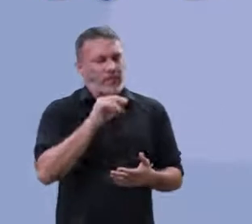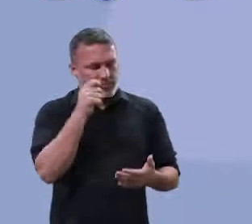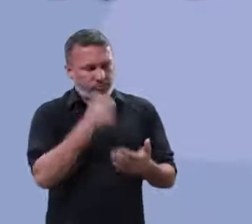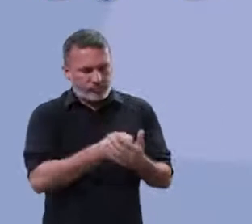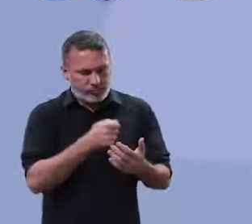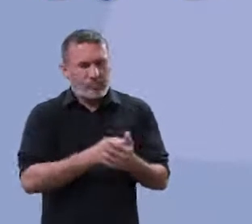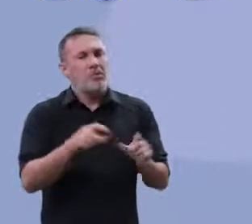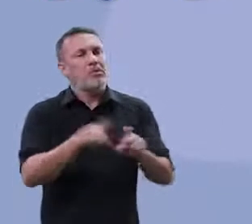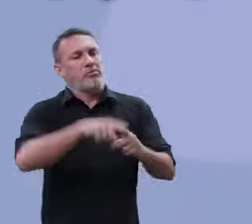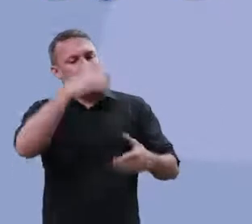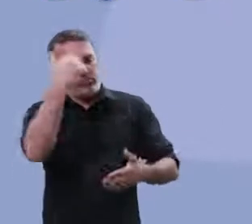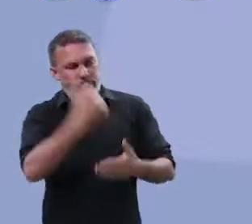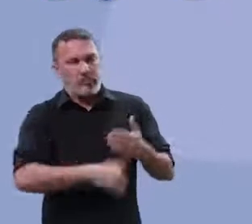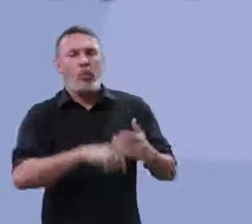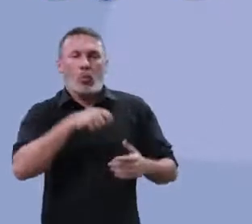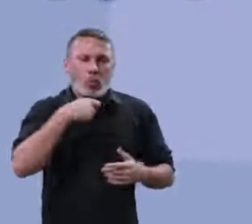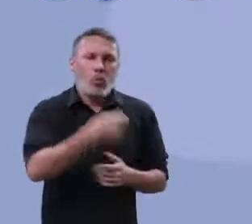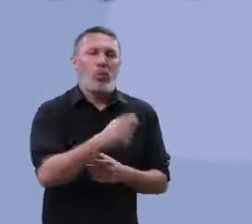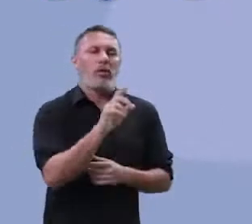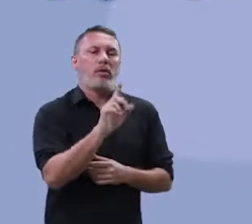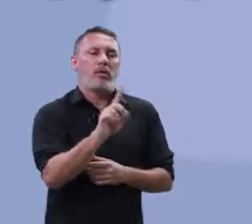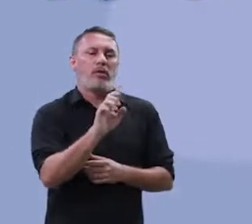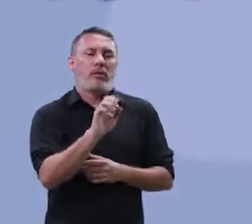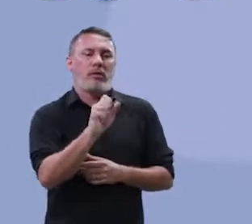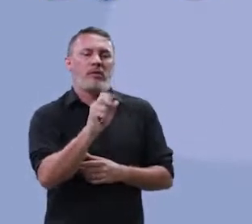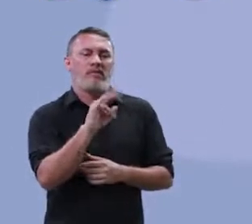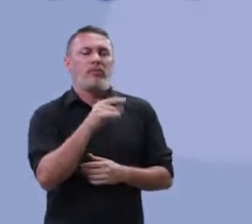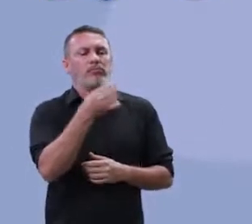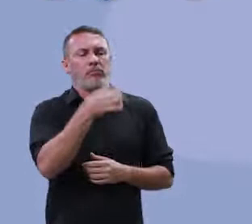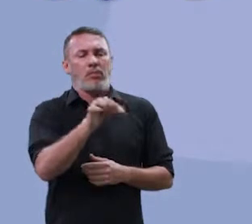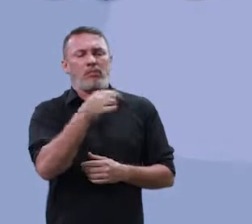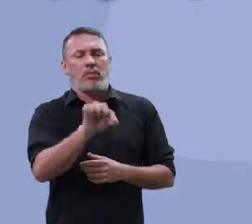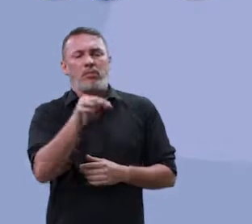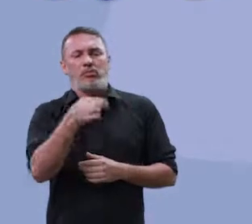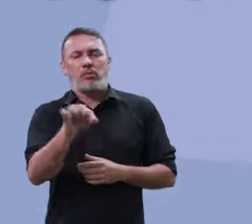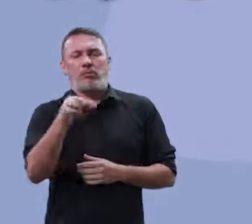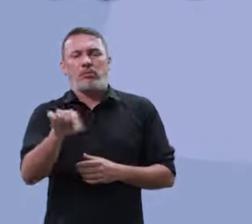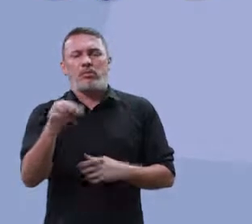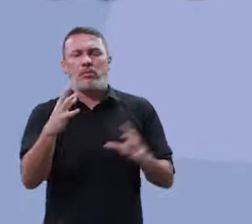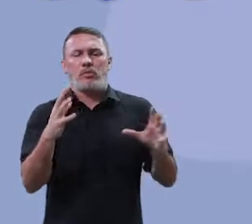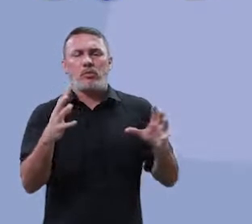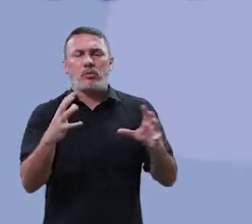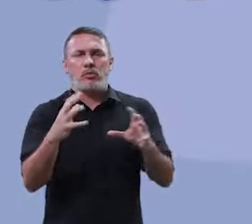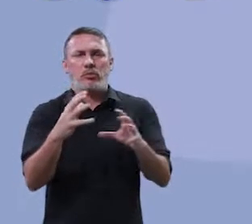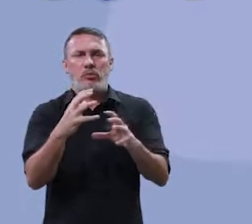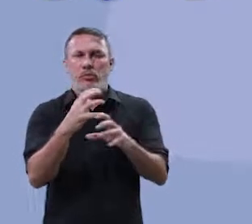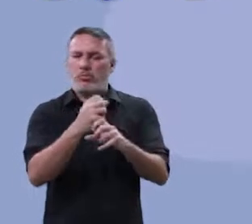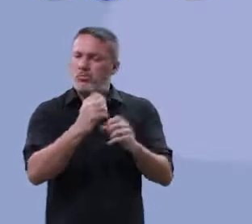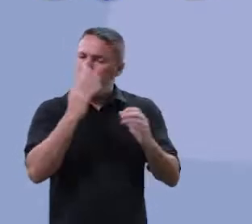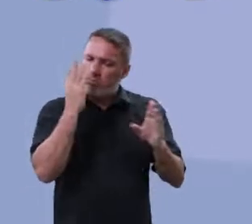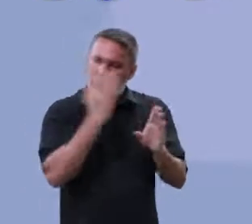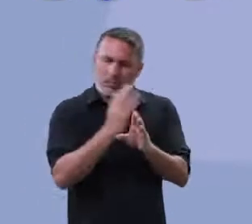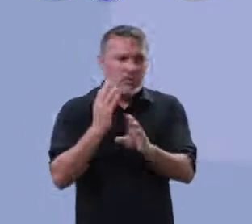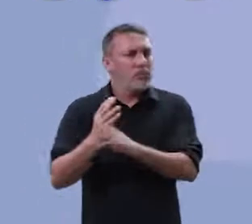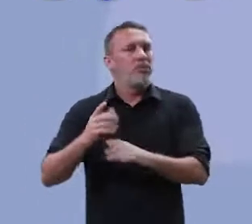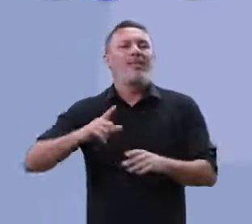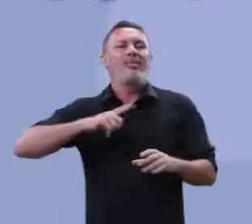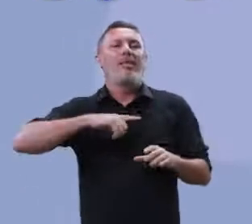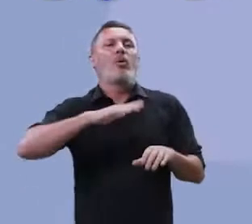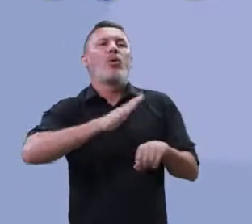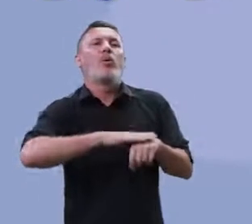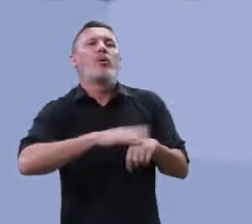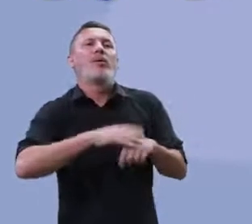penalizar. Olha lá. Assim é um desvio. E ele vai contando desvio, desvio, desvio. Da mesma forma, galera, que eles contam lá